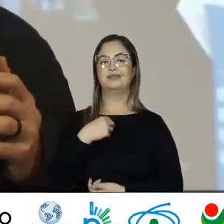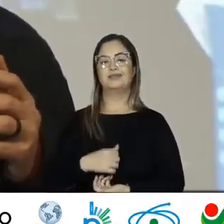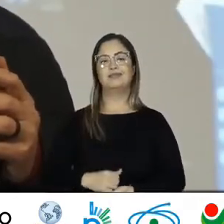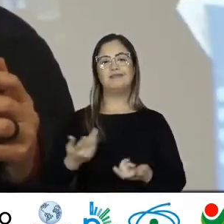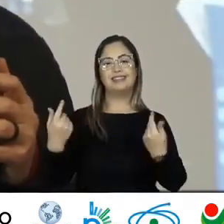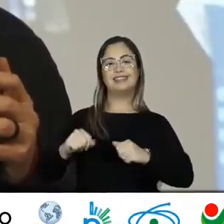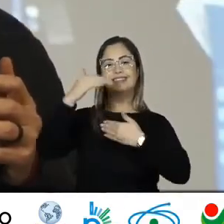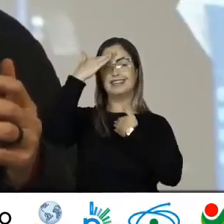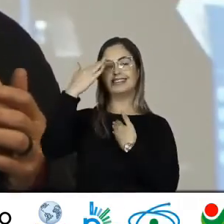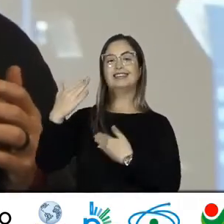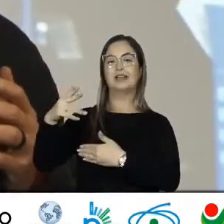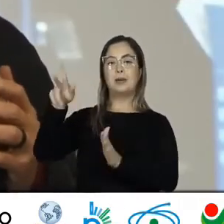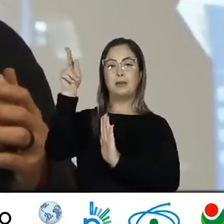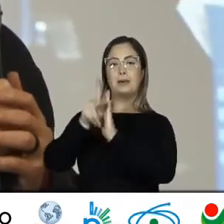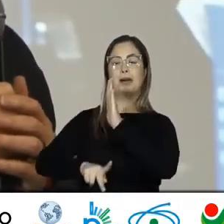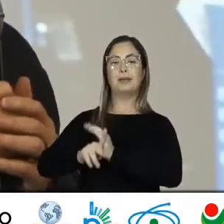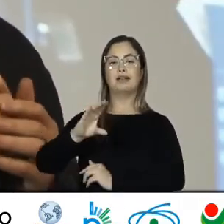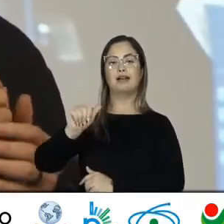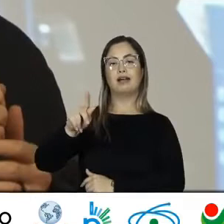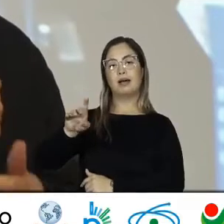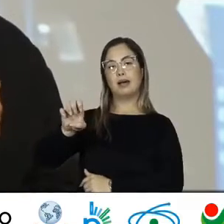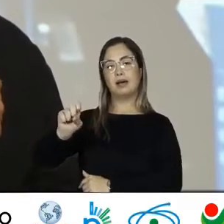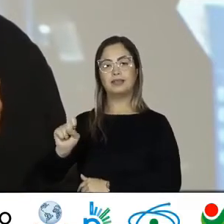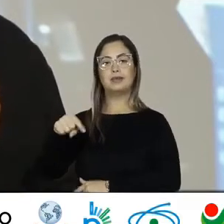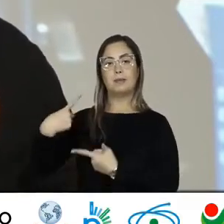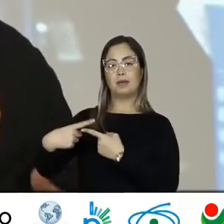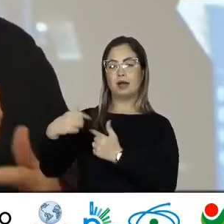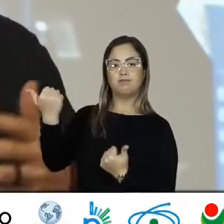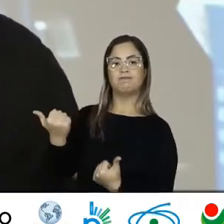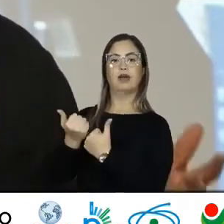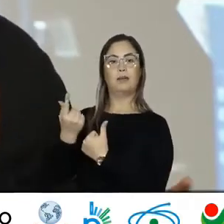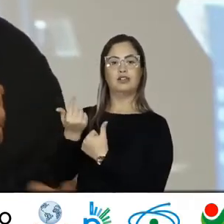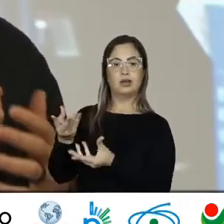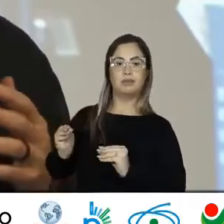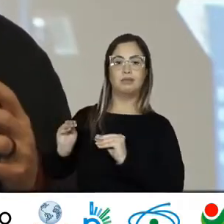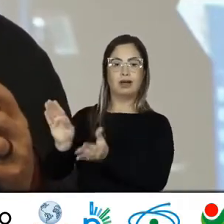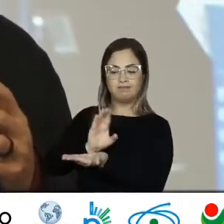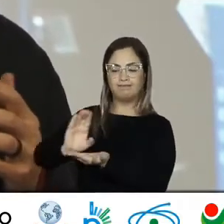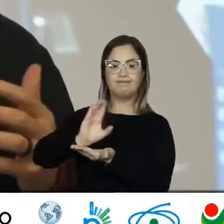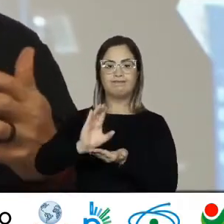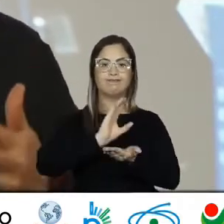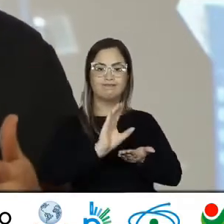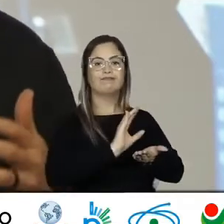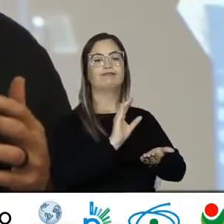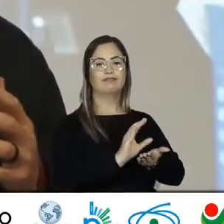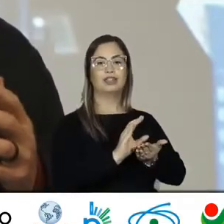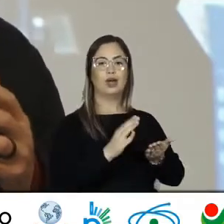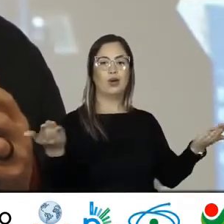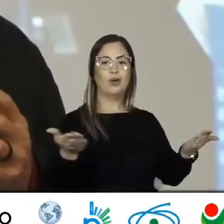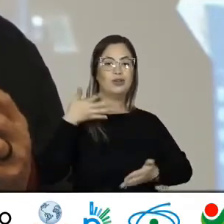programa Paep Capes Pelo apoio Financeiro Que torna possível Várias dessas ações Inclusive